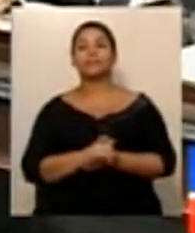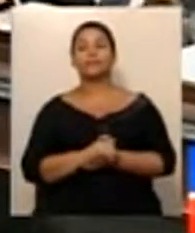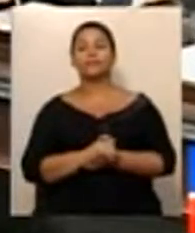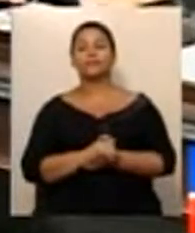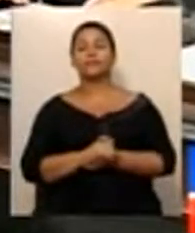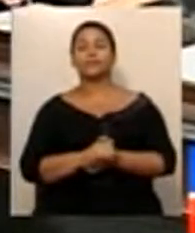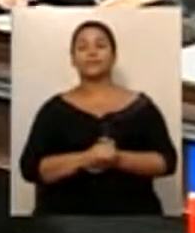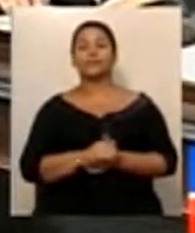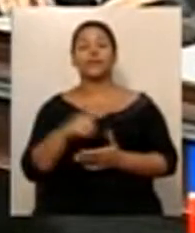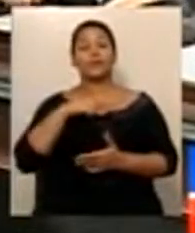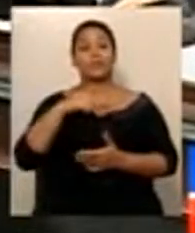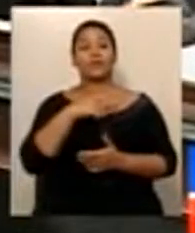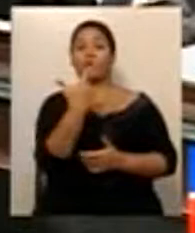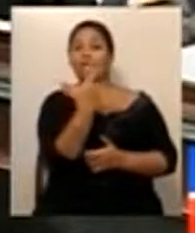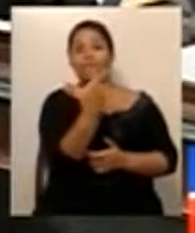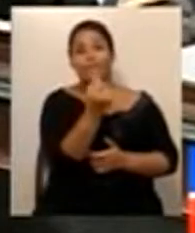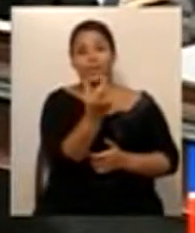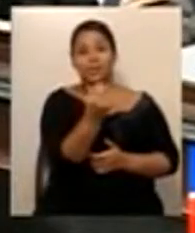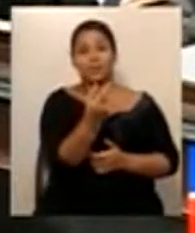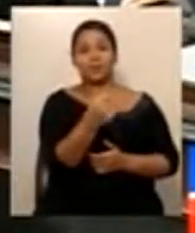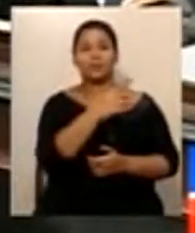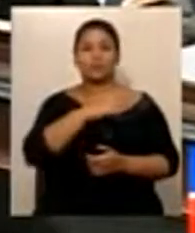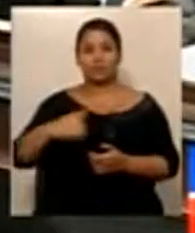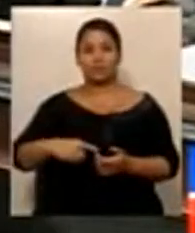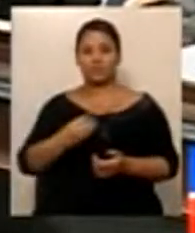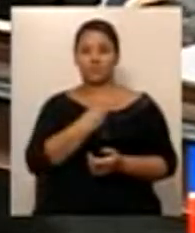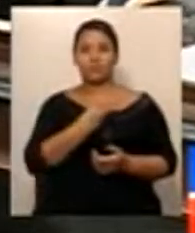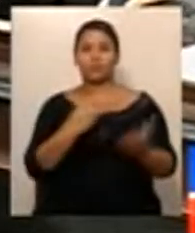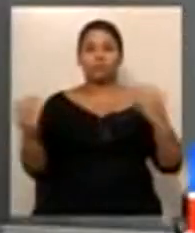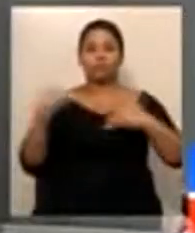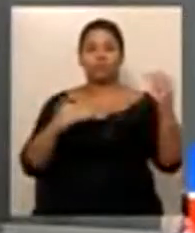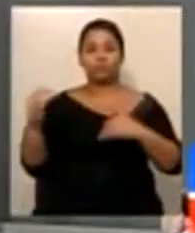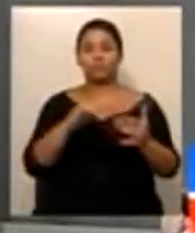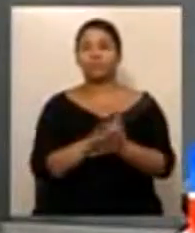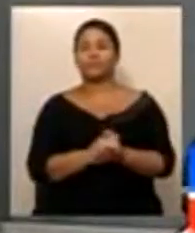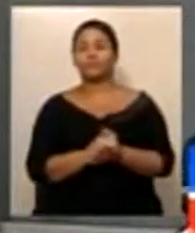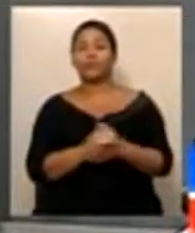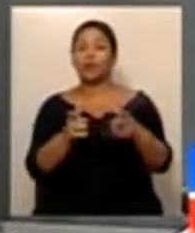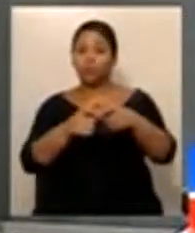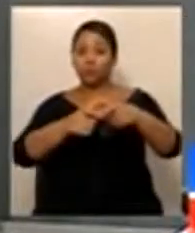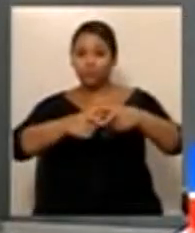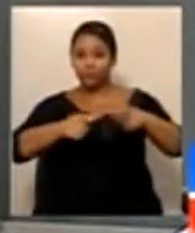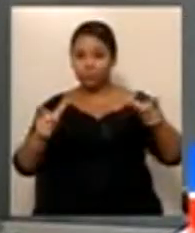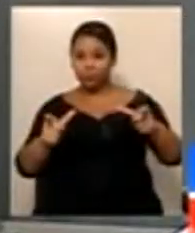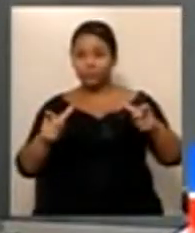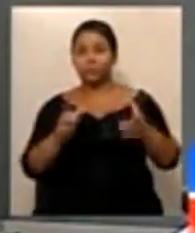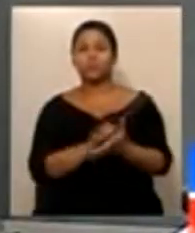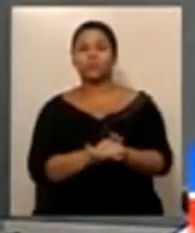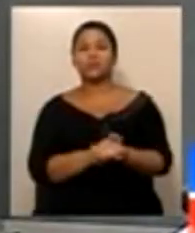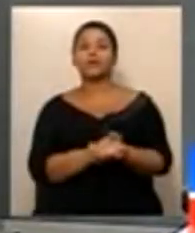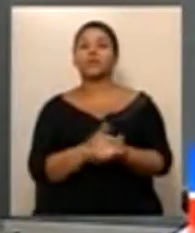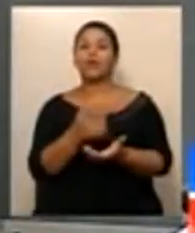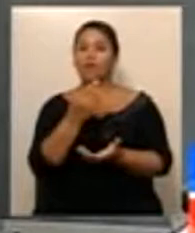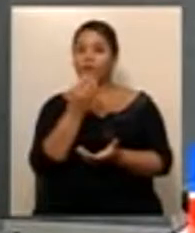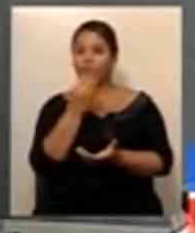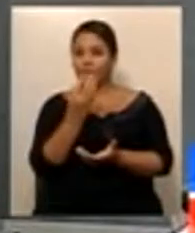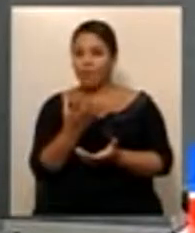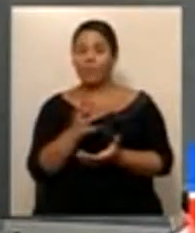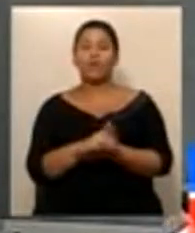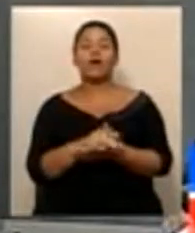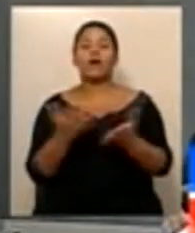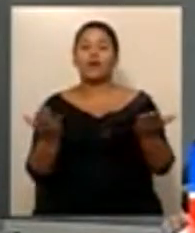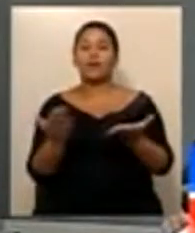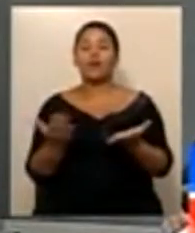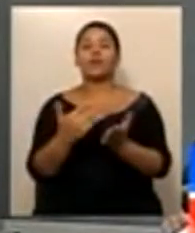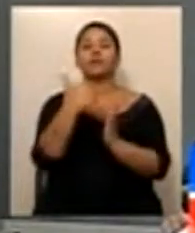20 deputados presentes, Sr. Presidente. Havendo número regimental, passamos à ordem do dia de número